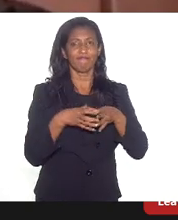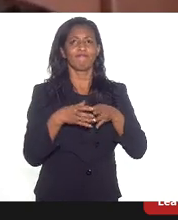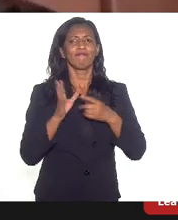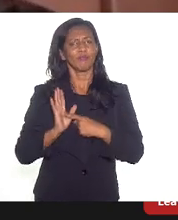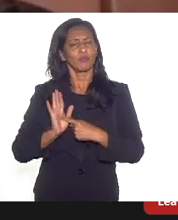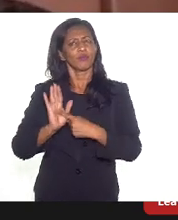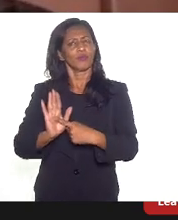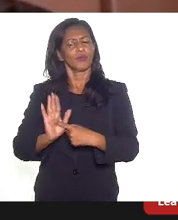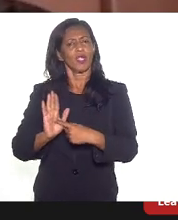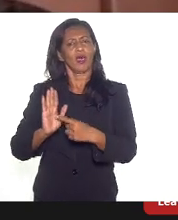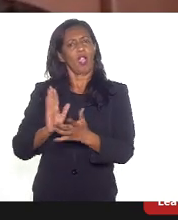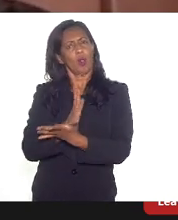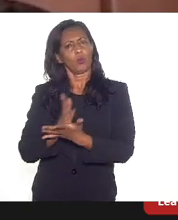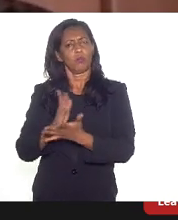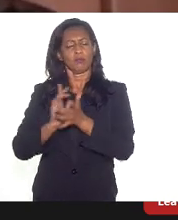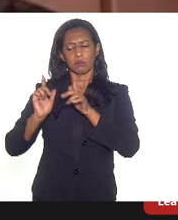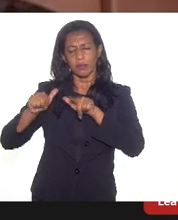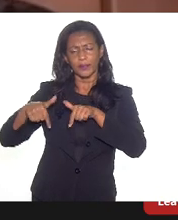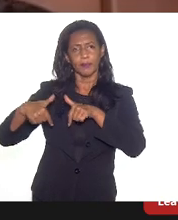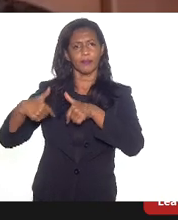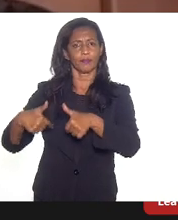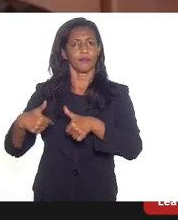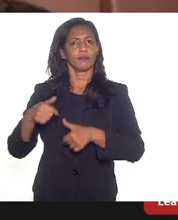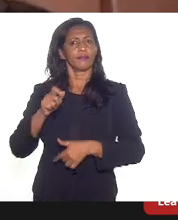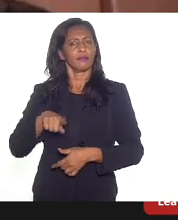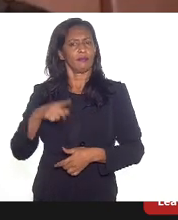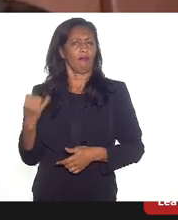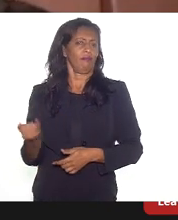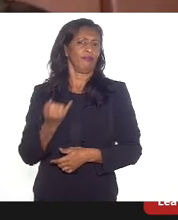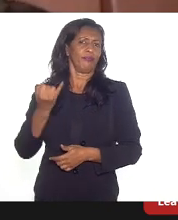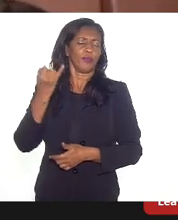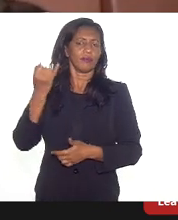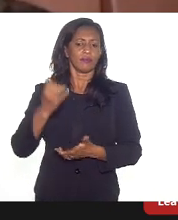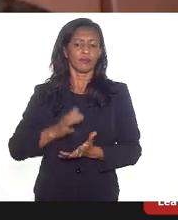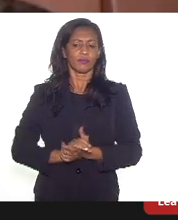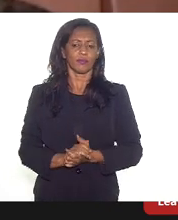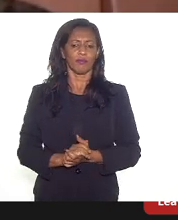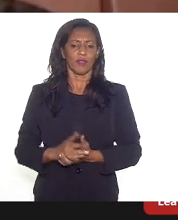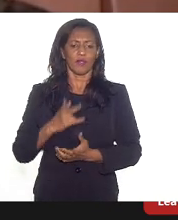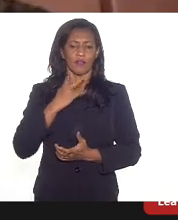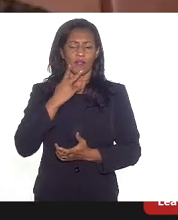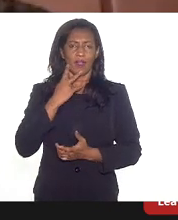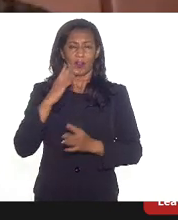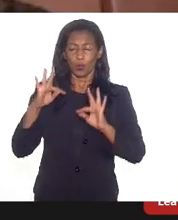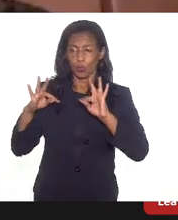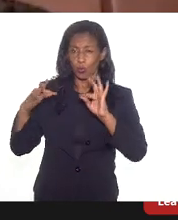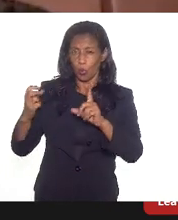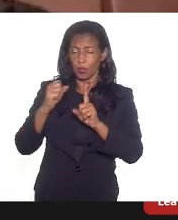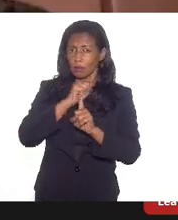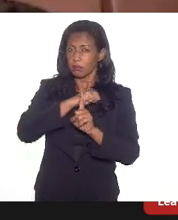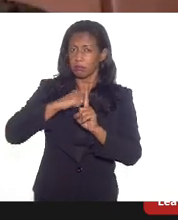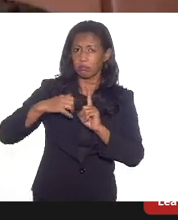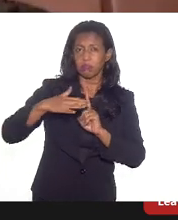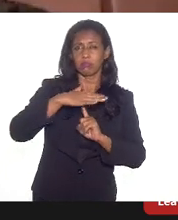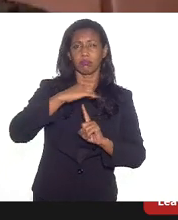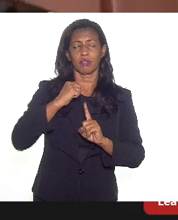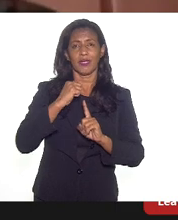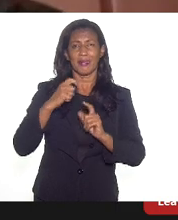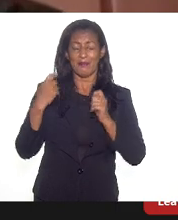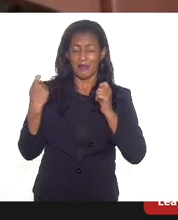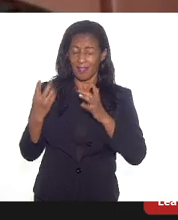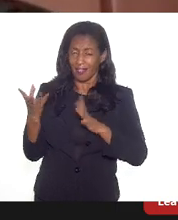algumas das ações. É importante dizer que precisa que toda a sociedade esteja